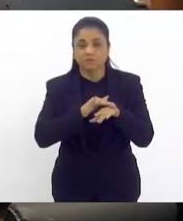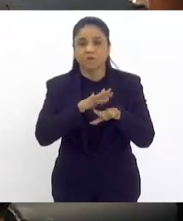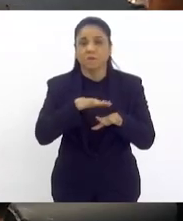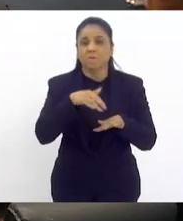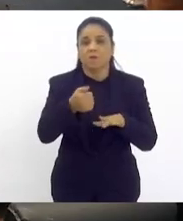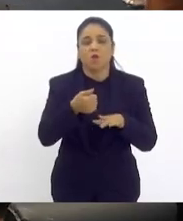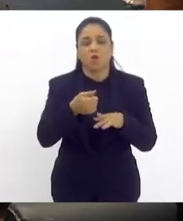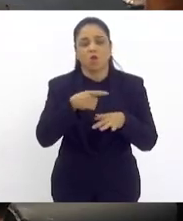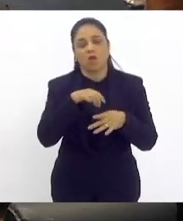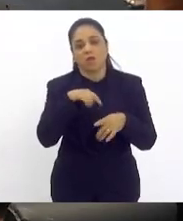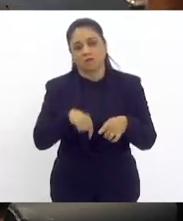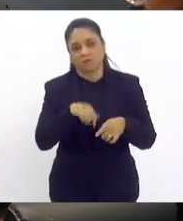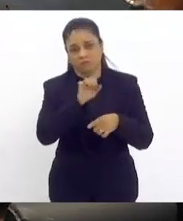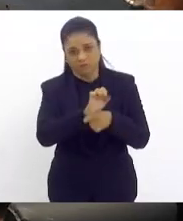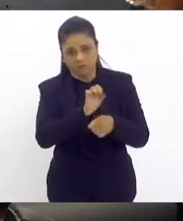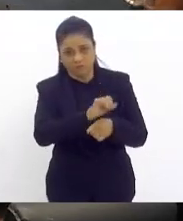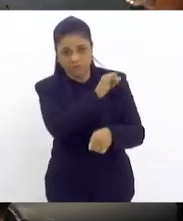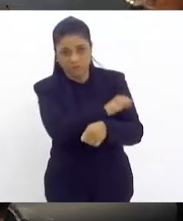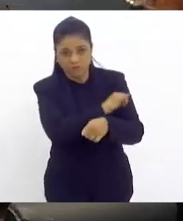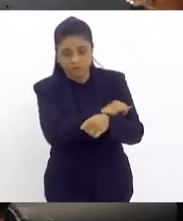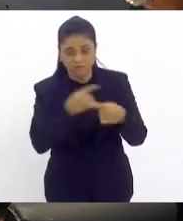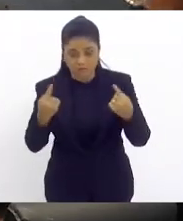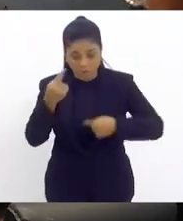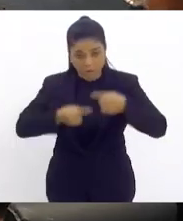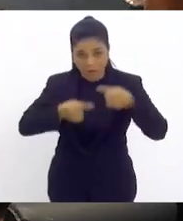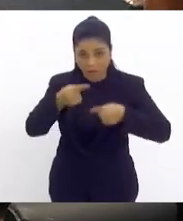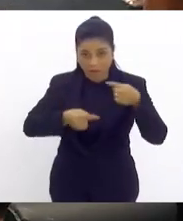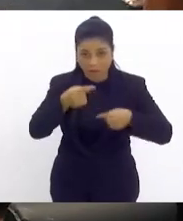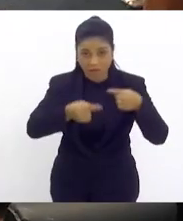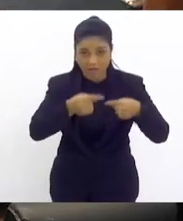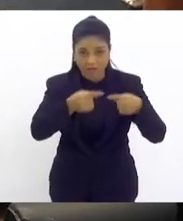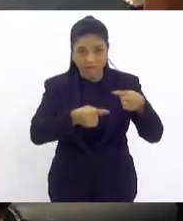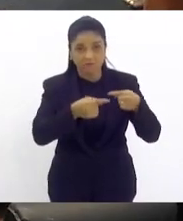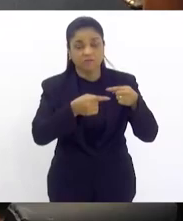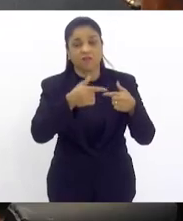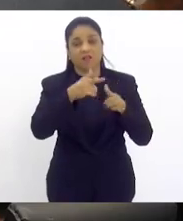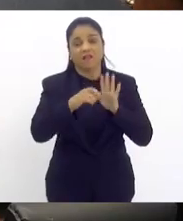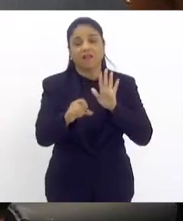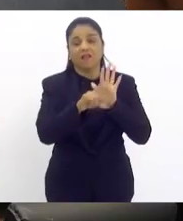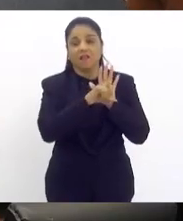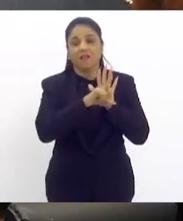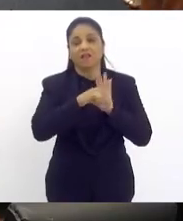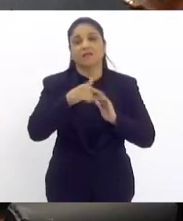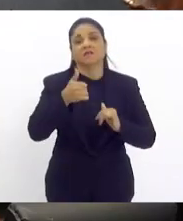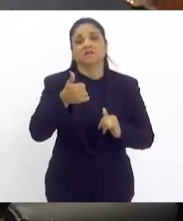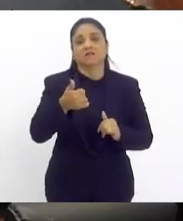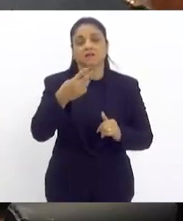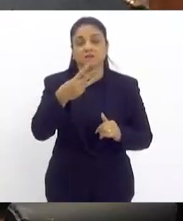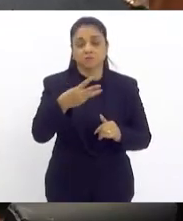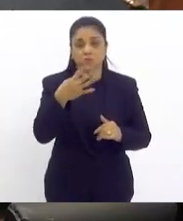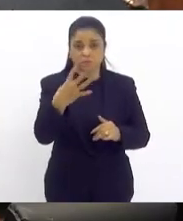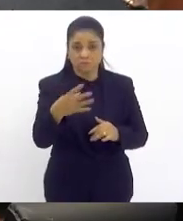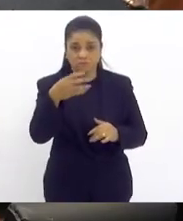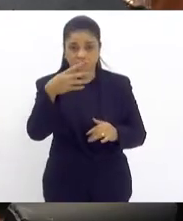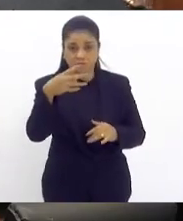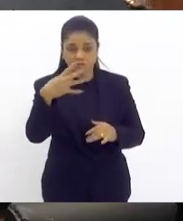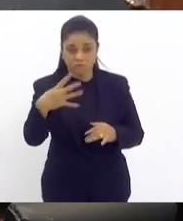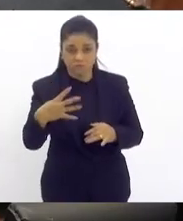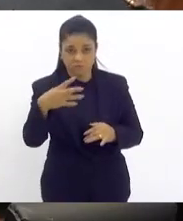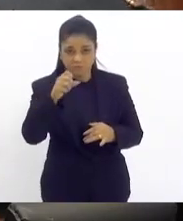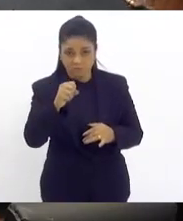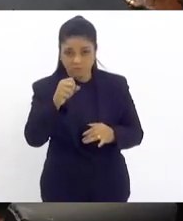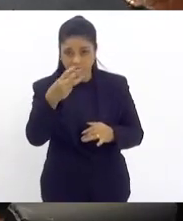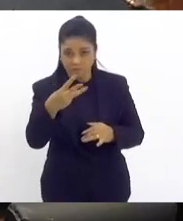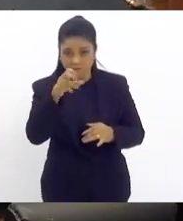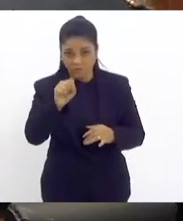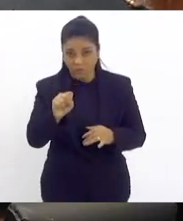do Rio de Janeiro o debate que já está previsto no âmbito nacional, através da Lei 13.438, que obriga o SUS a